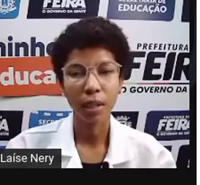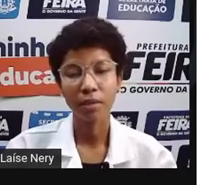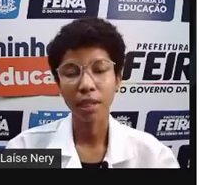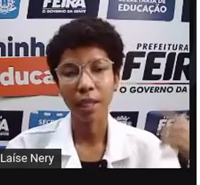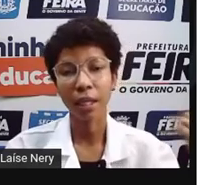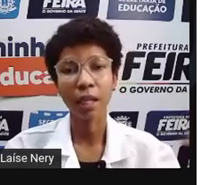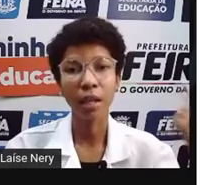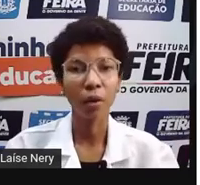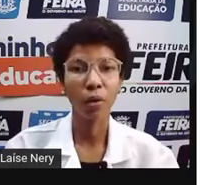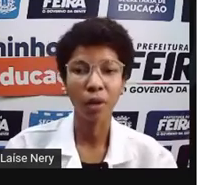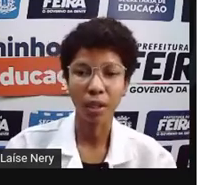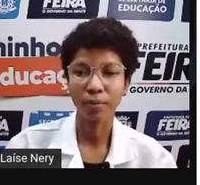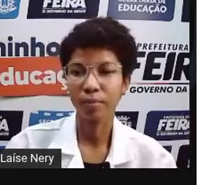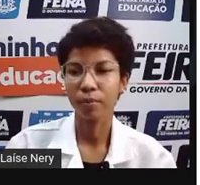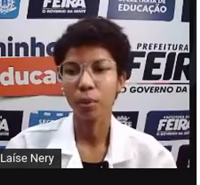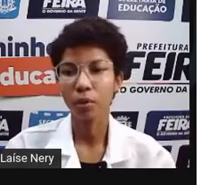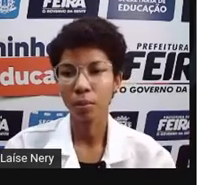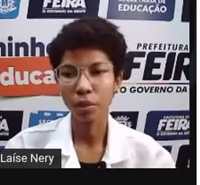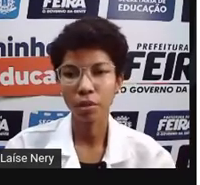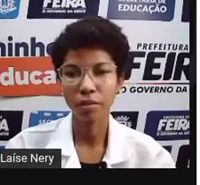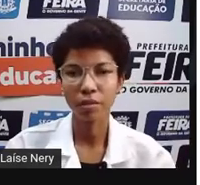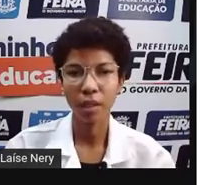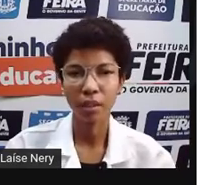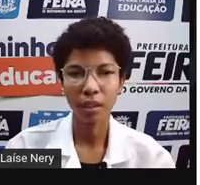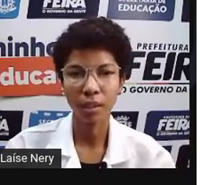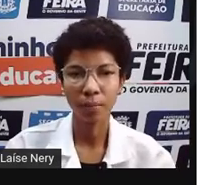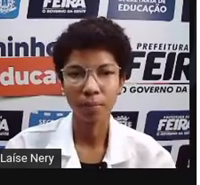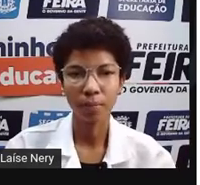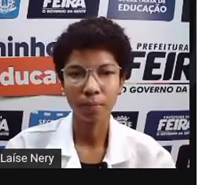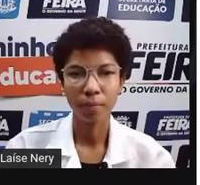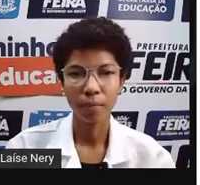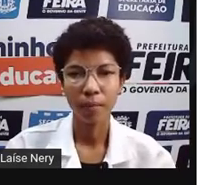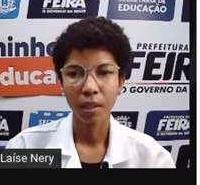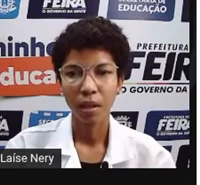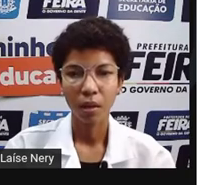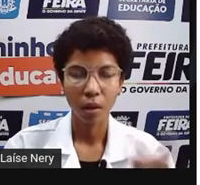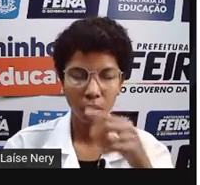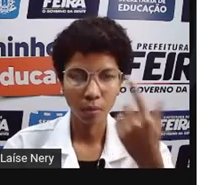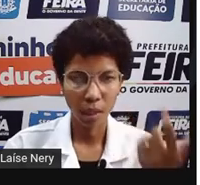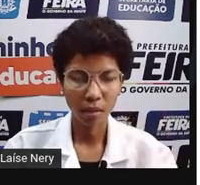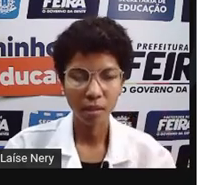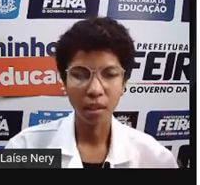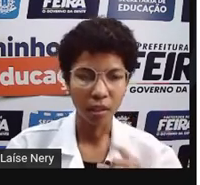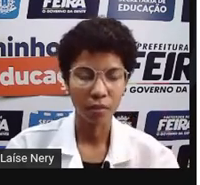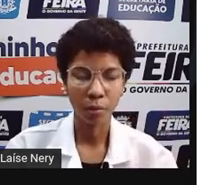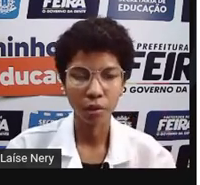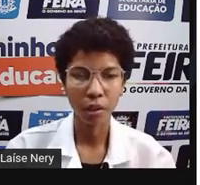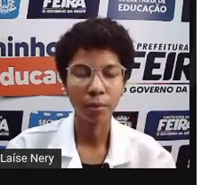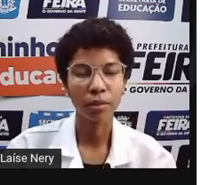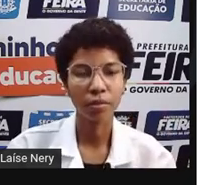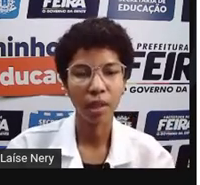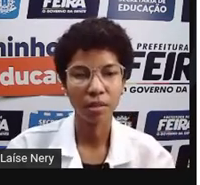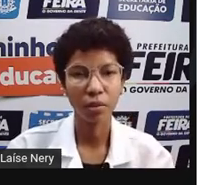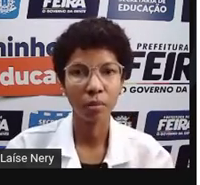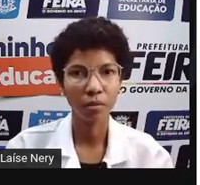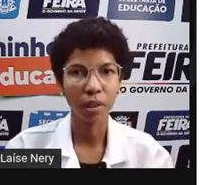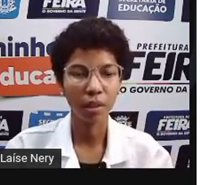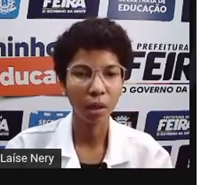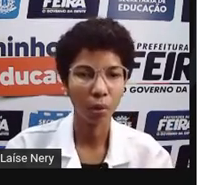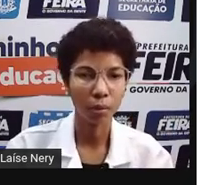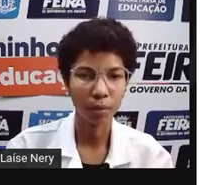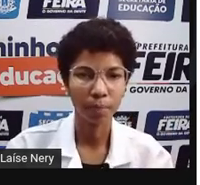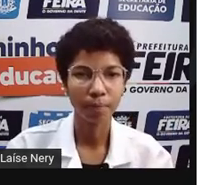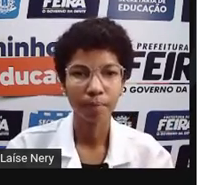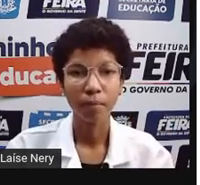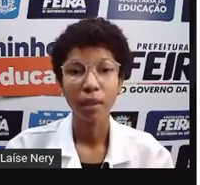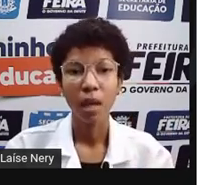multiplicados a cada hora. Como a gente vai ver aqui logo mais em seguida. Vou mostrar como se faz, como é feita